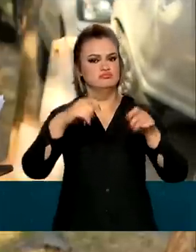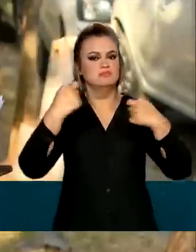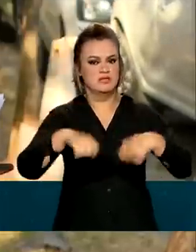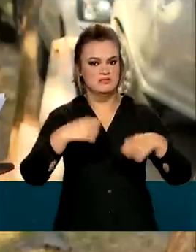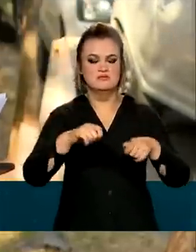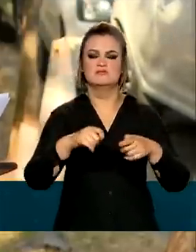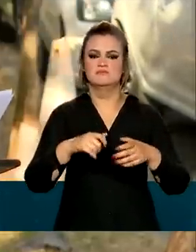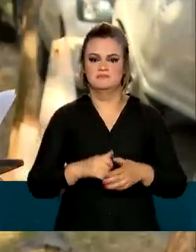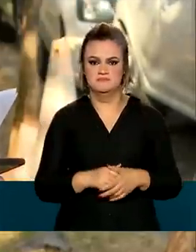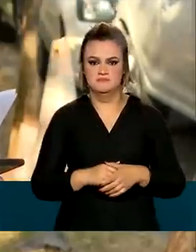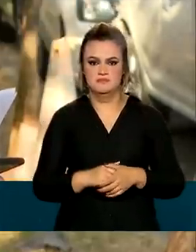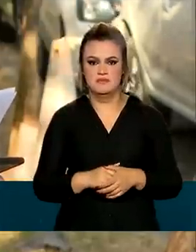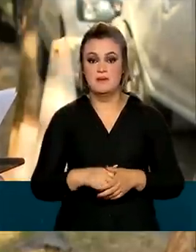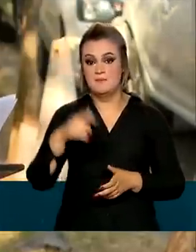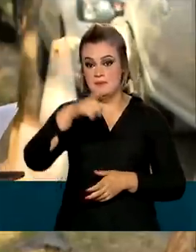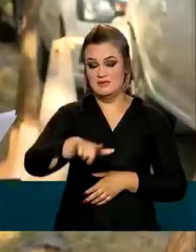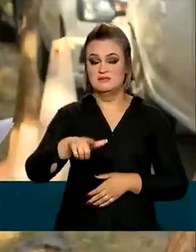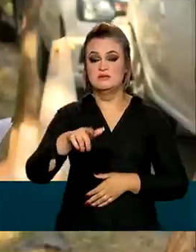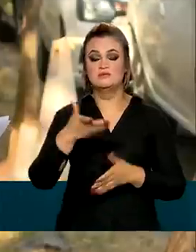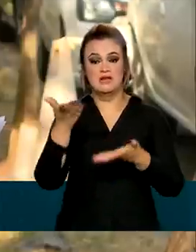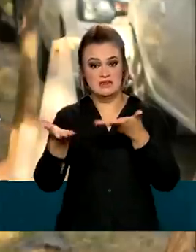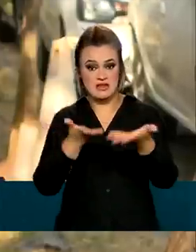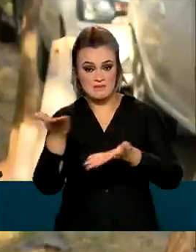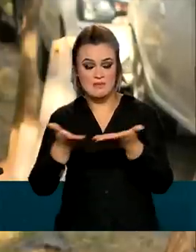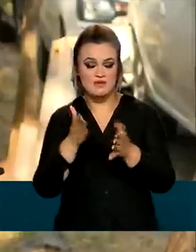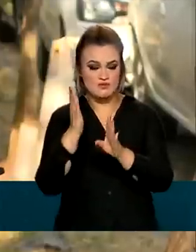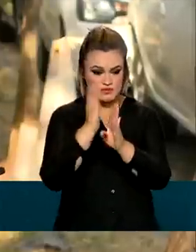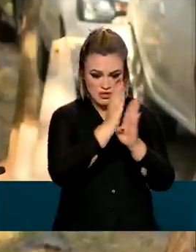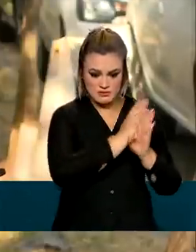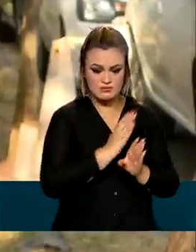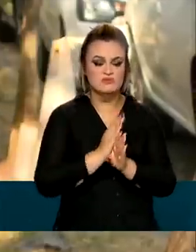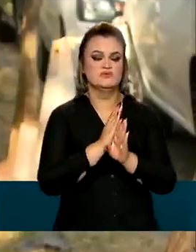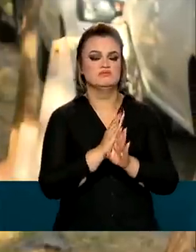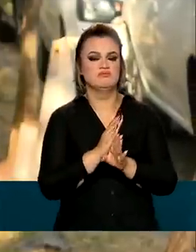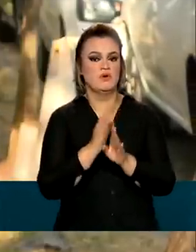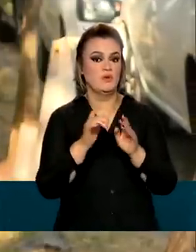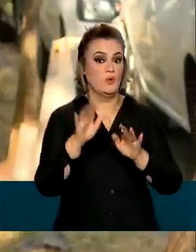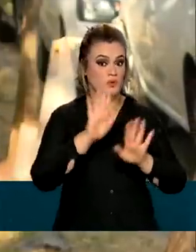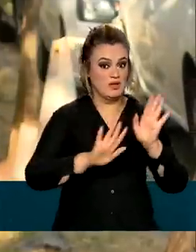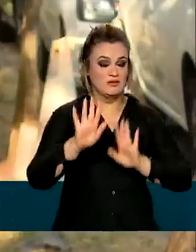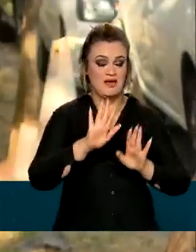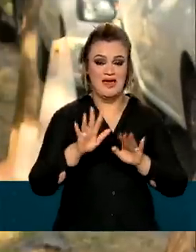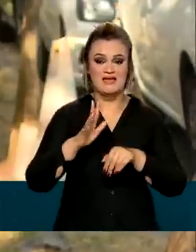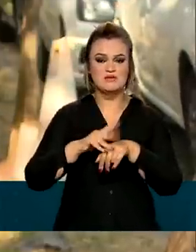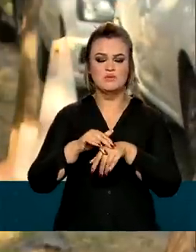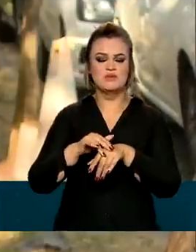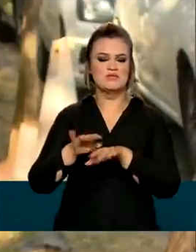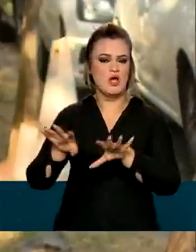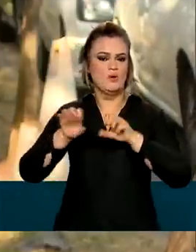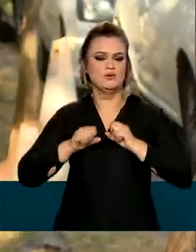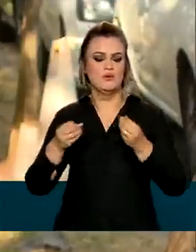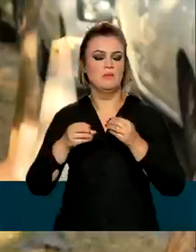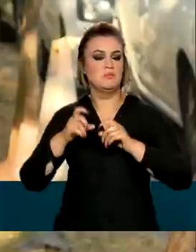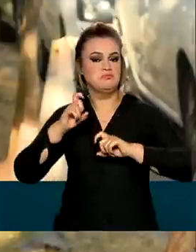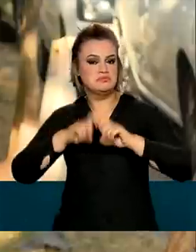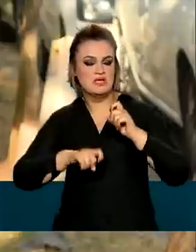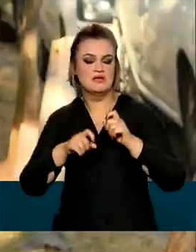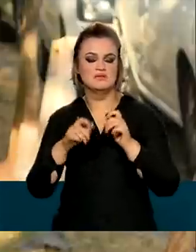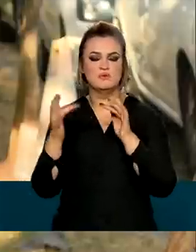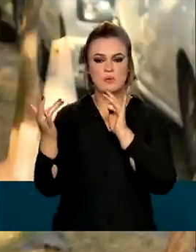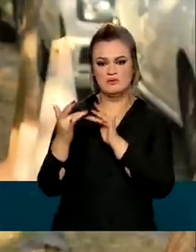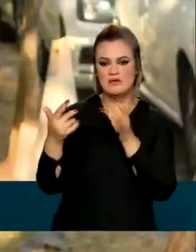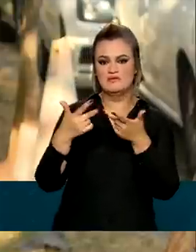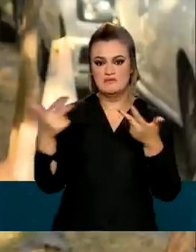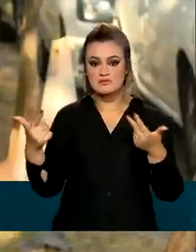profissionais de saúde. E também para o tratamento e diagnóstico da doença. A doença é transmitida pelo contato íntimo e os